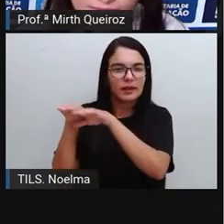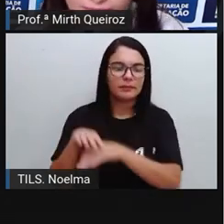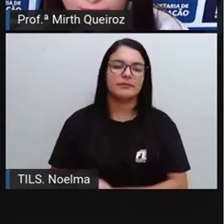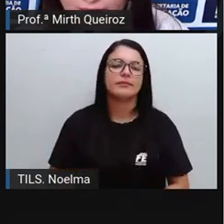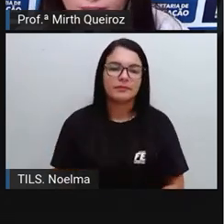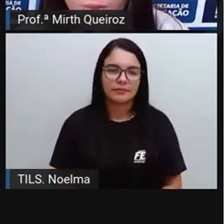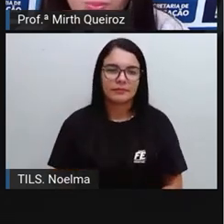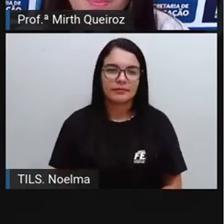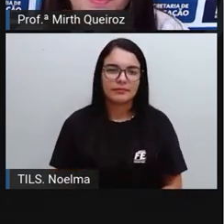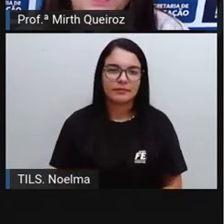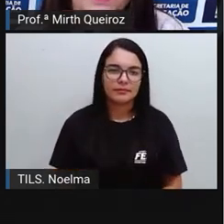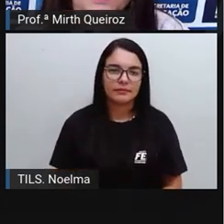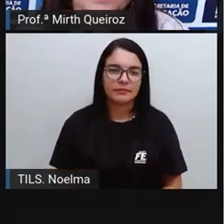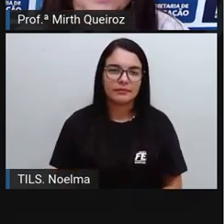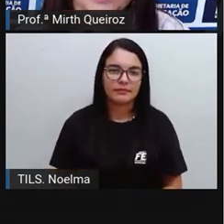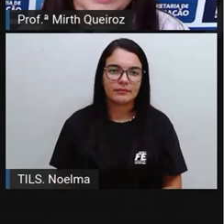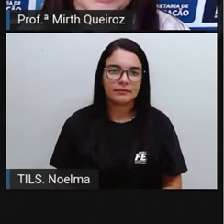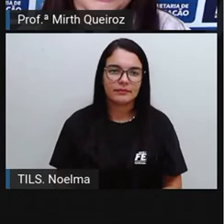Que é simétrico.